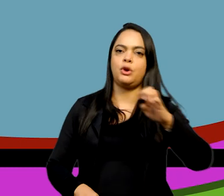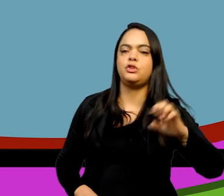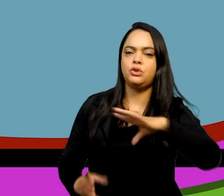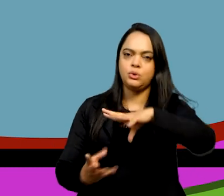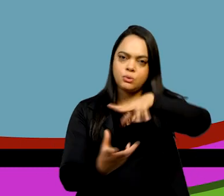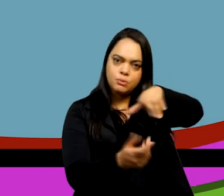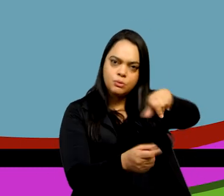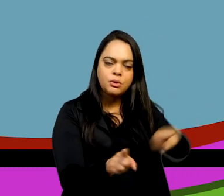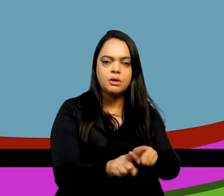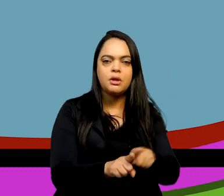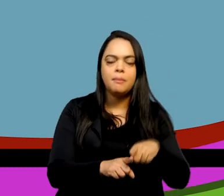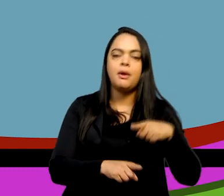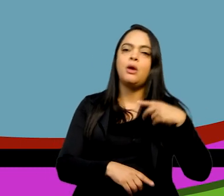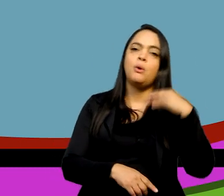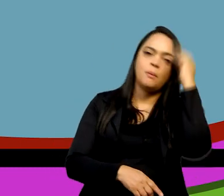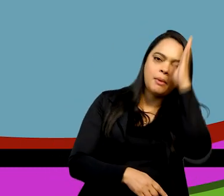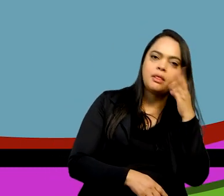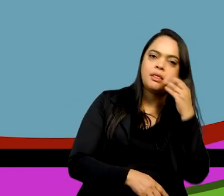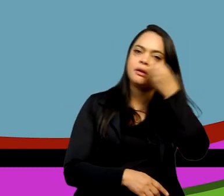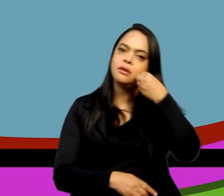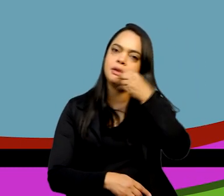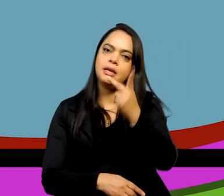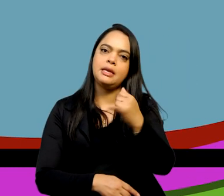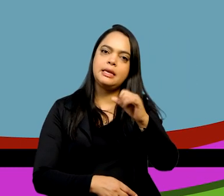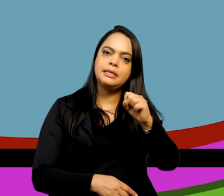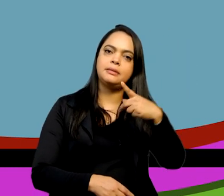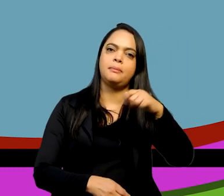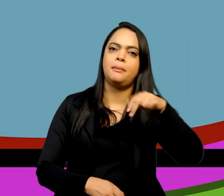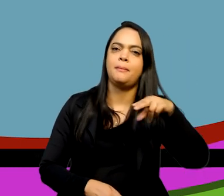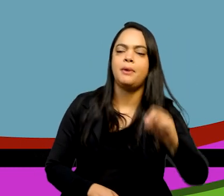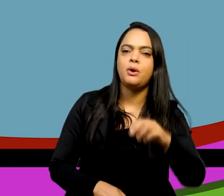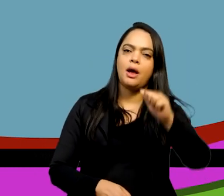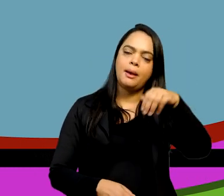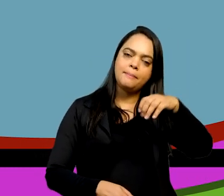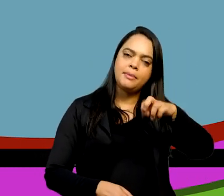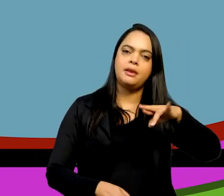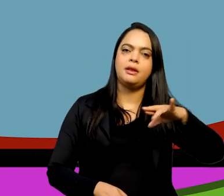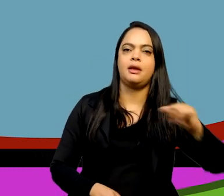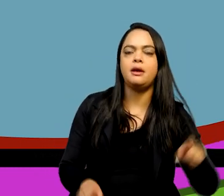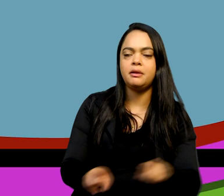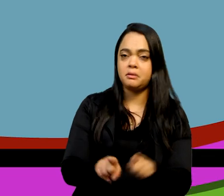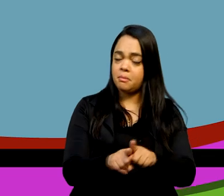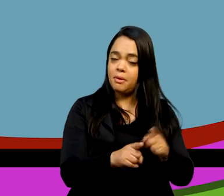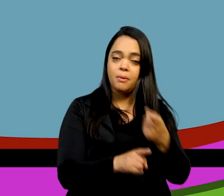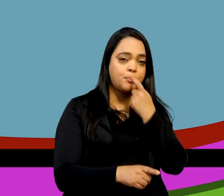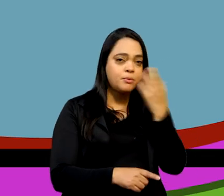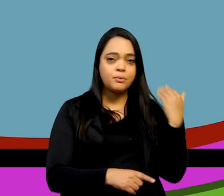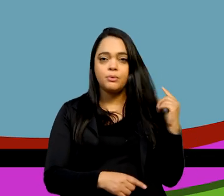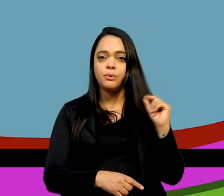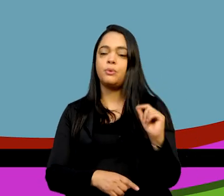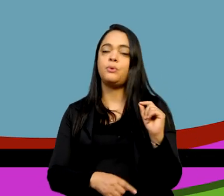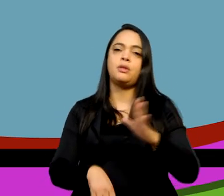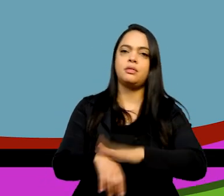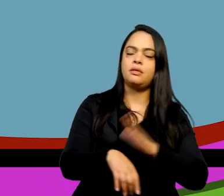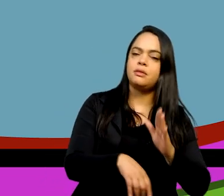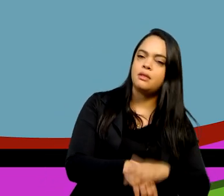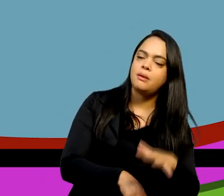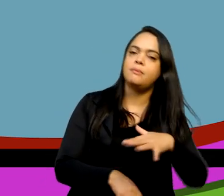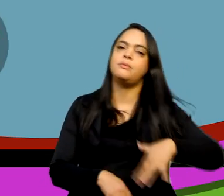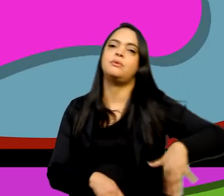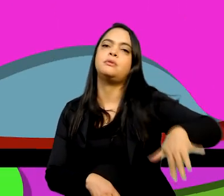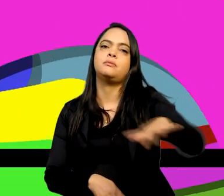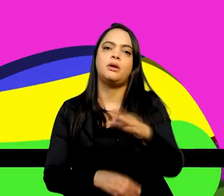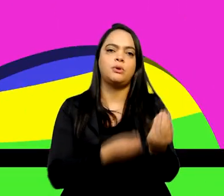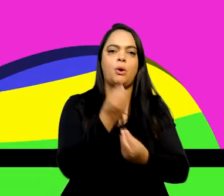Hispano-Americano, e o mais recente, Tempos e Espaço das Independências, a Inserção no Brasil